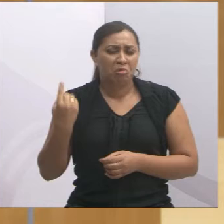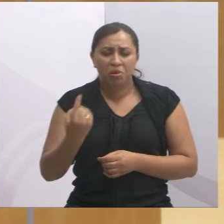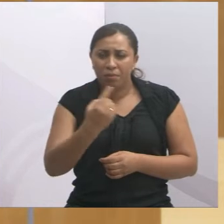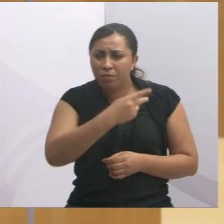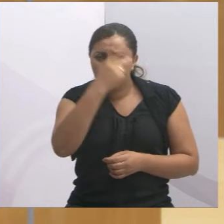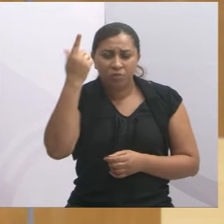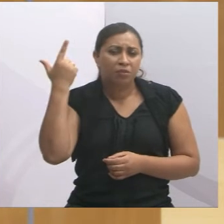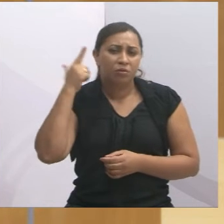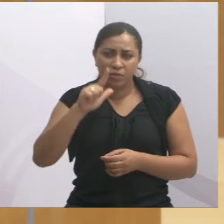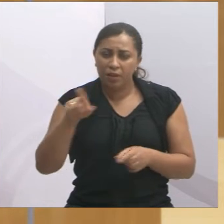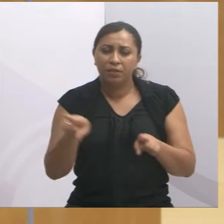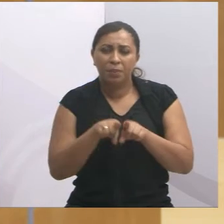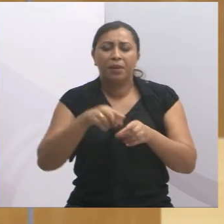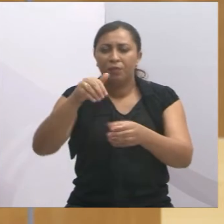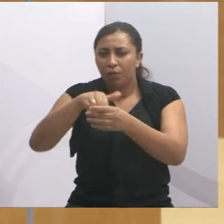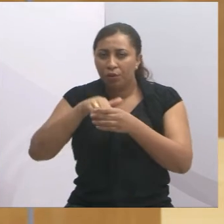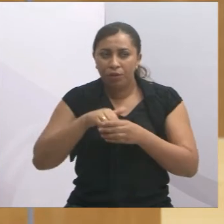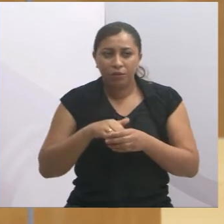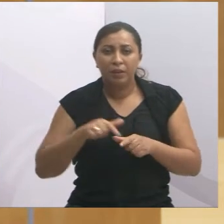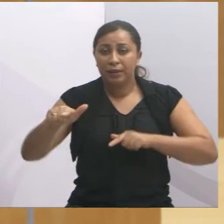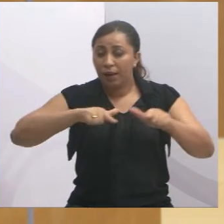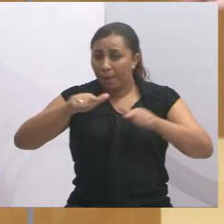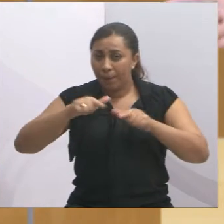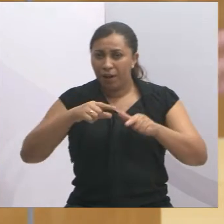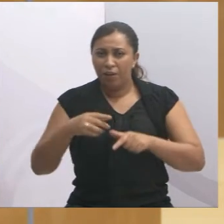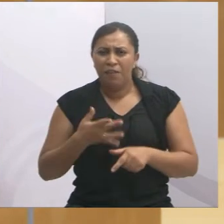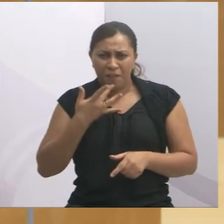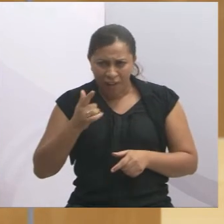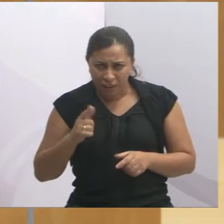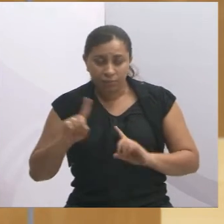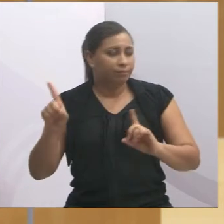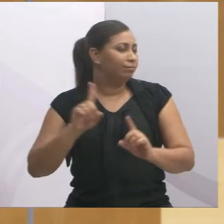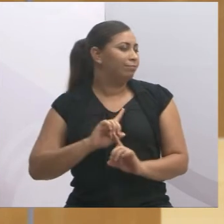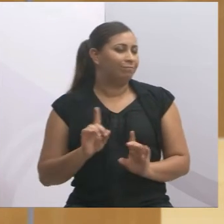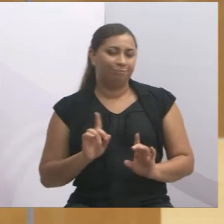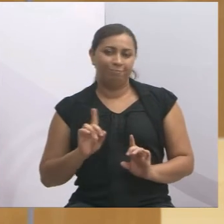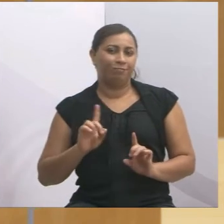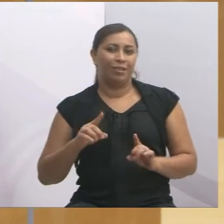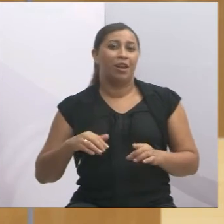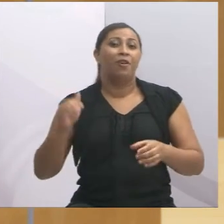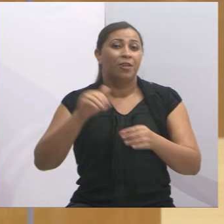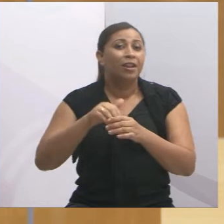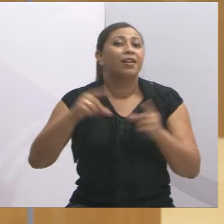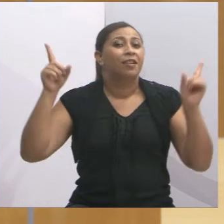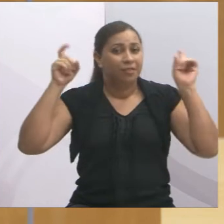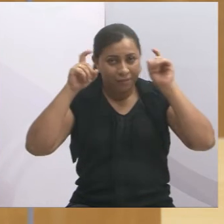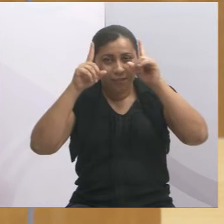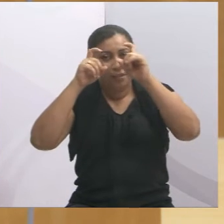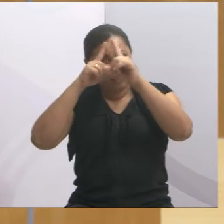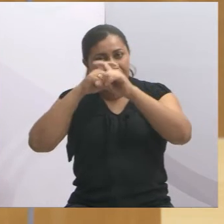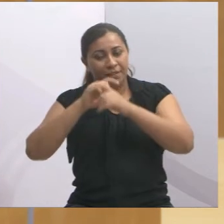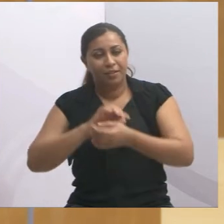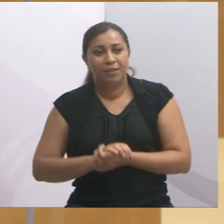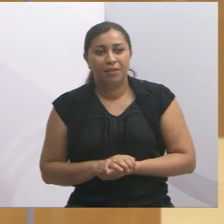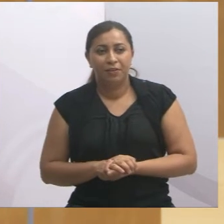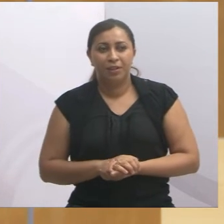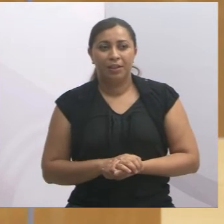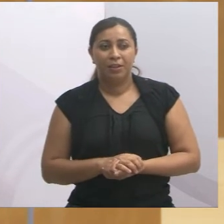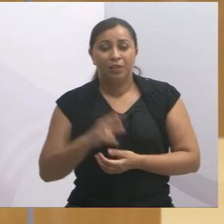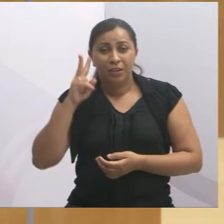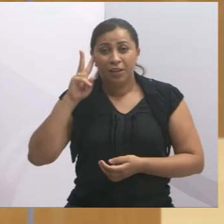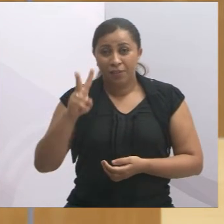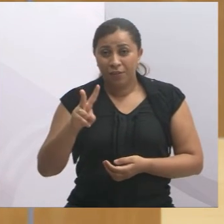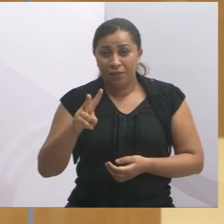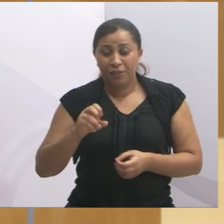trabalhar, é fácil, não é, você ter 200 votos é fácil, a votação é difícil demais, e você vê que nessa